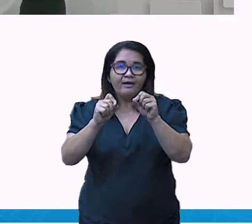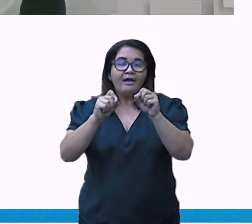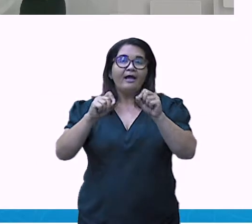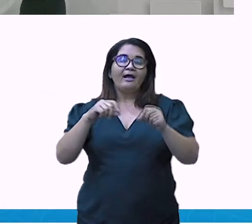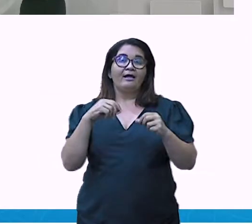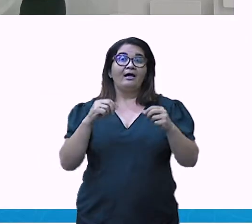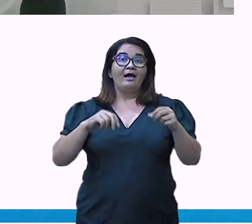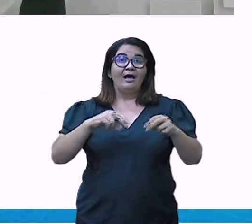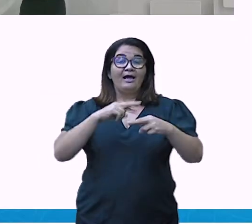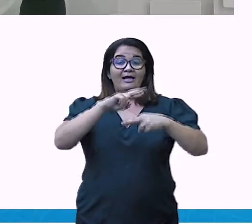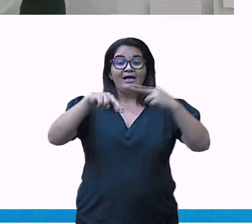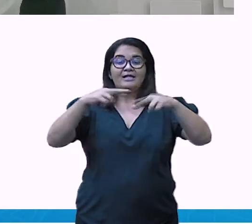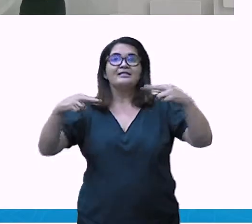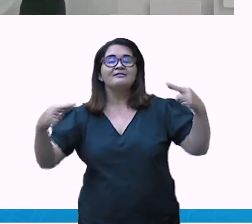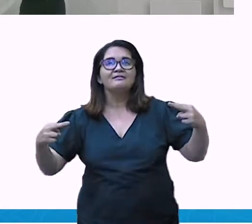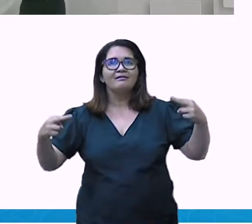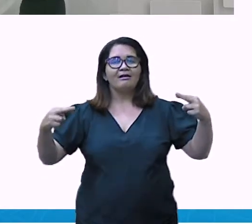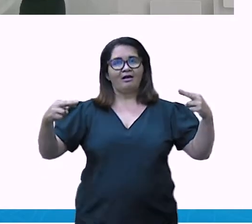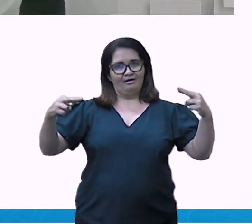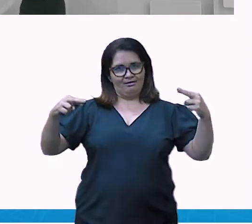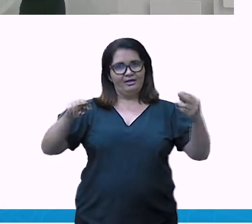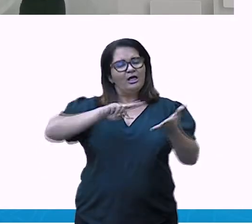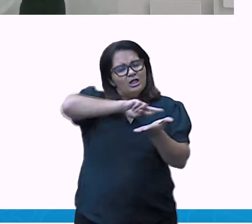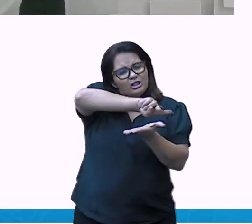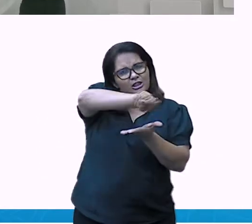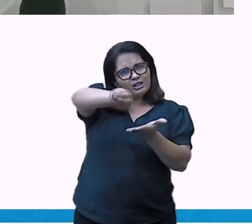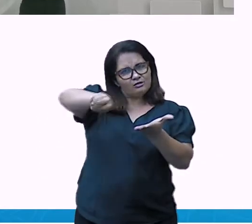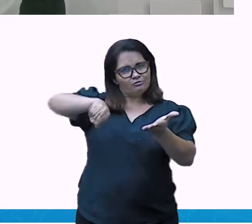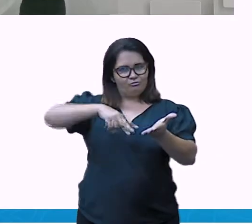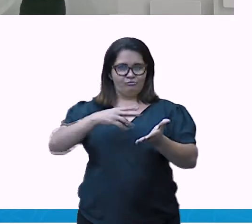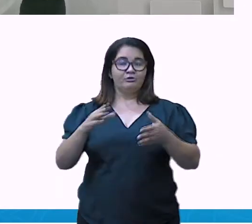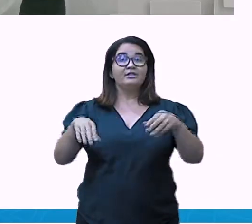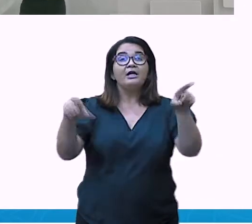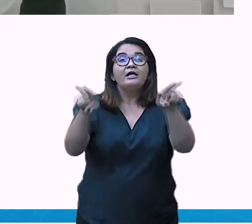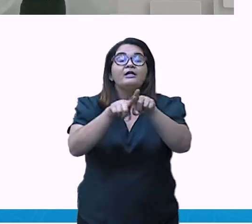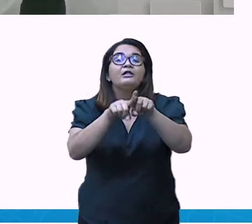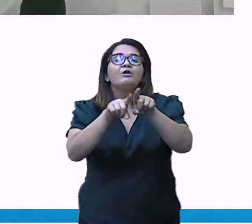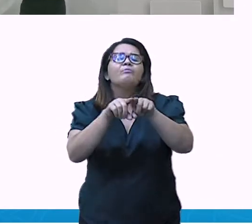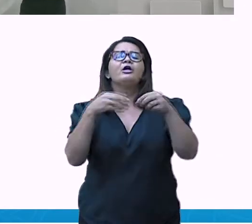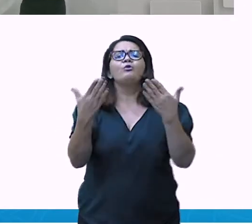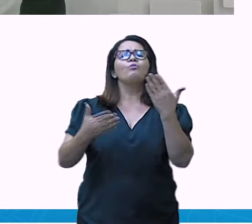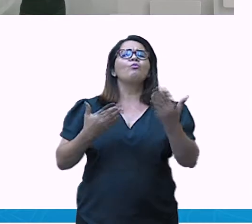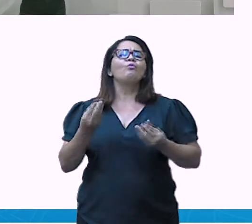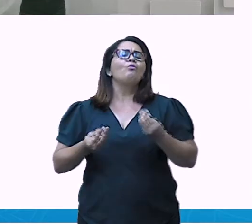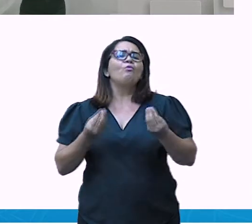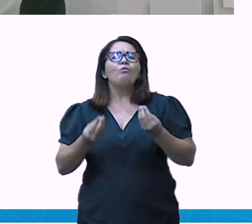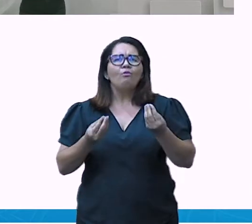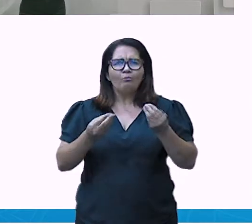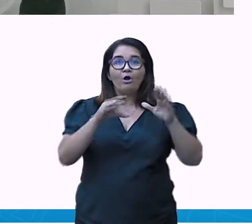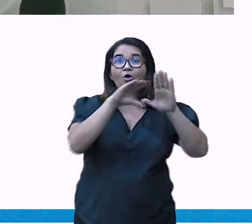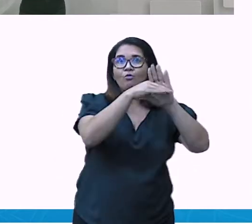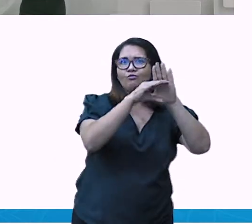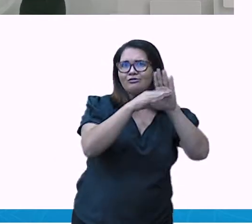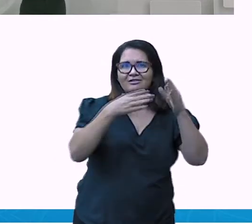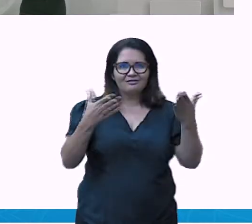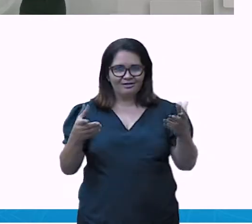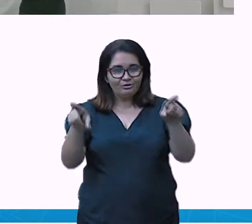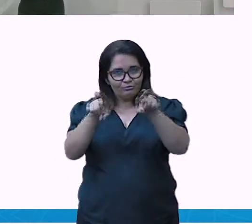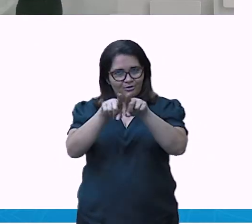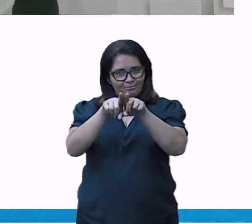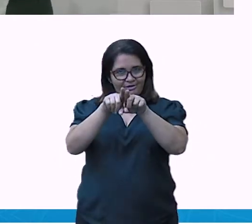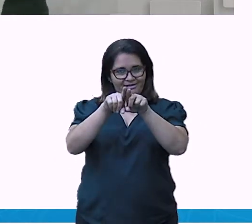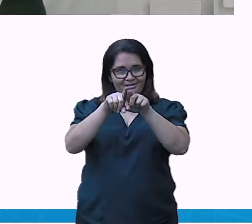futuras. O conceito de sustentabilidade é composto por três pilares.